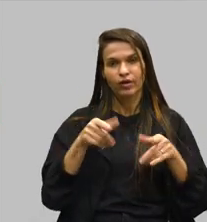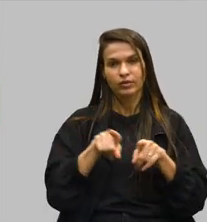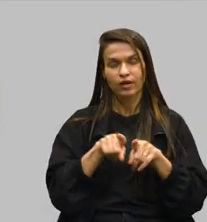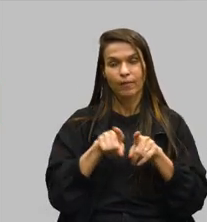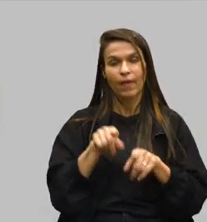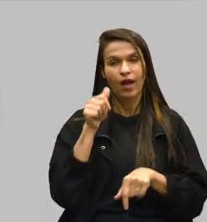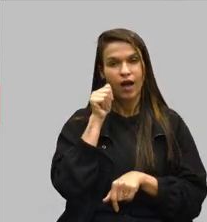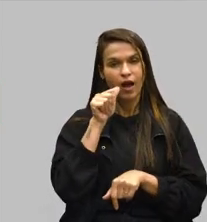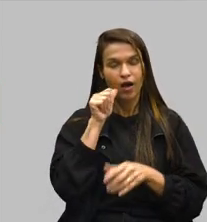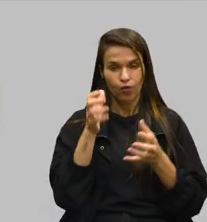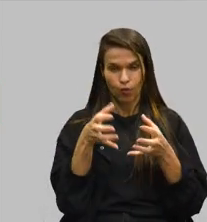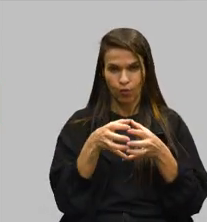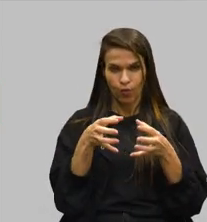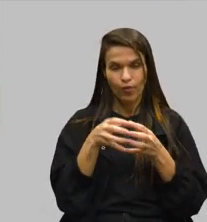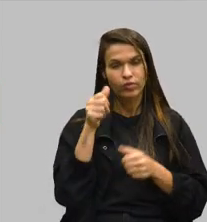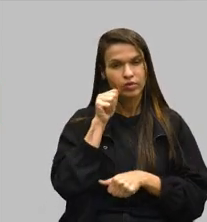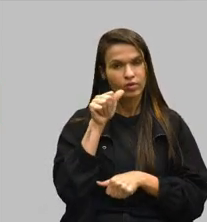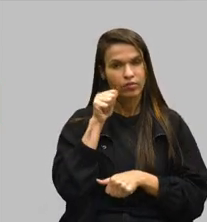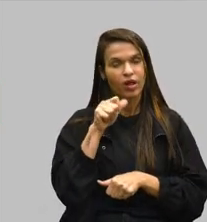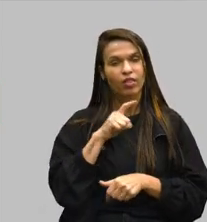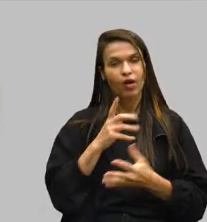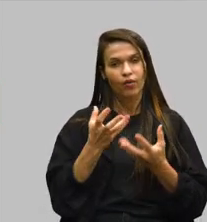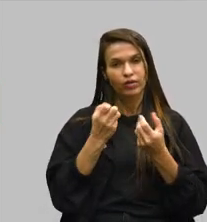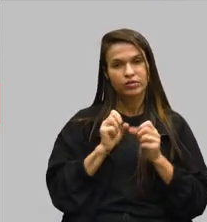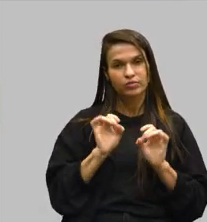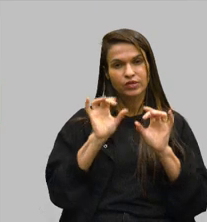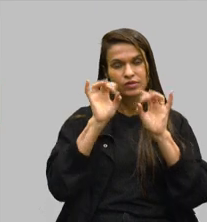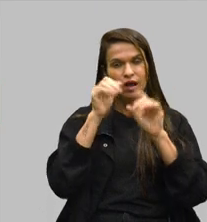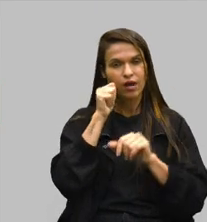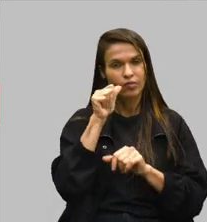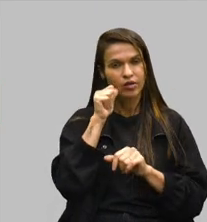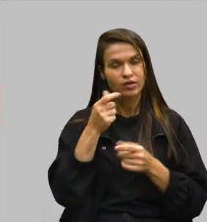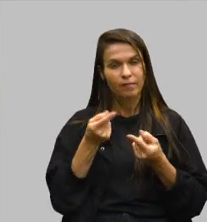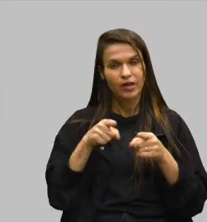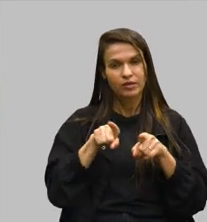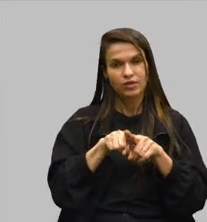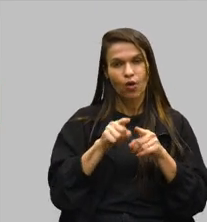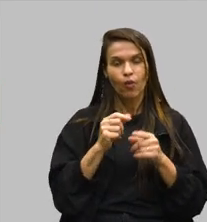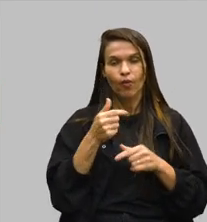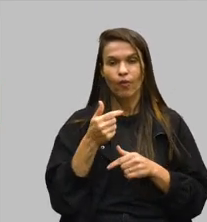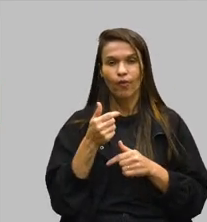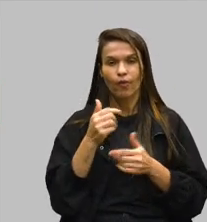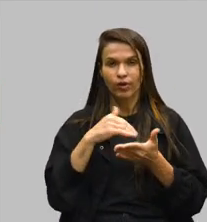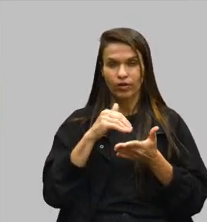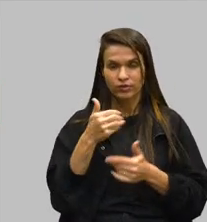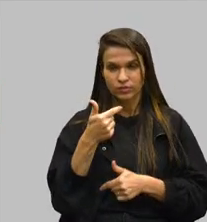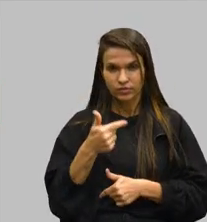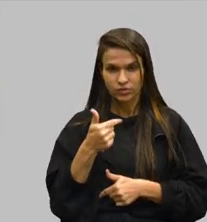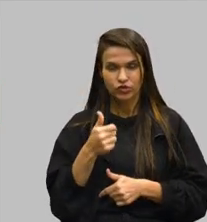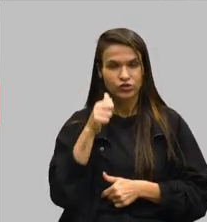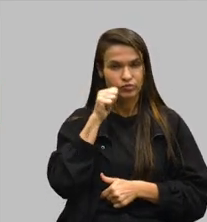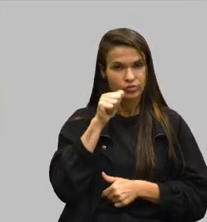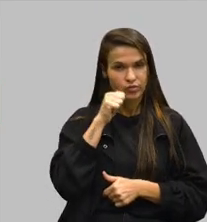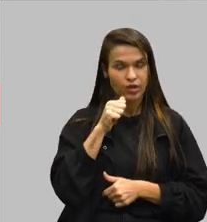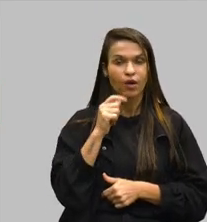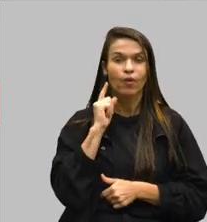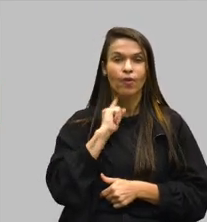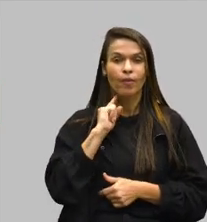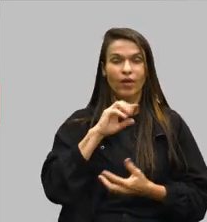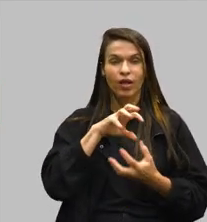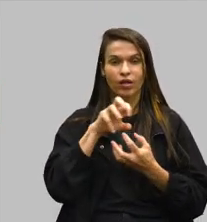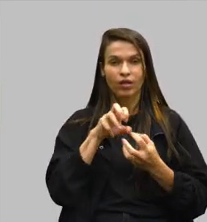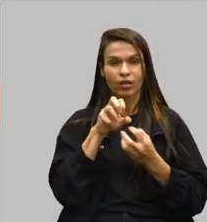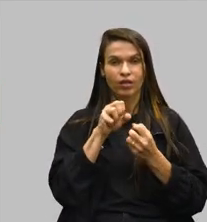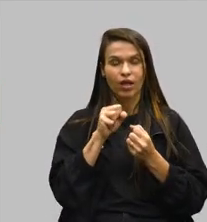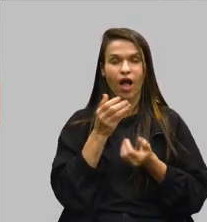mulheres, para ter um acolhimento especial às mulheres, em parceria com a Subsecretaria de Mulheres. O Minas Reciclana Atitudes,